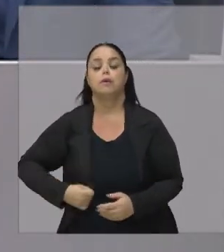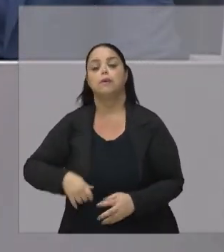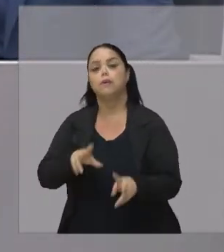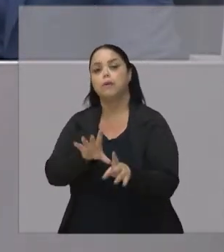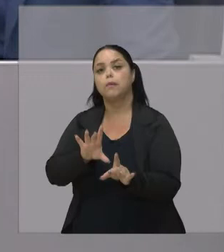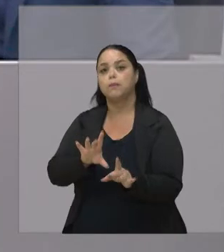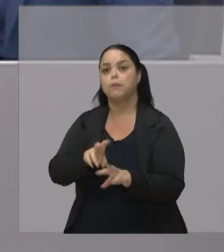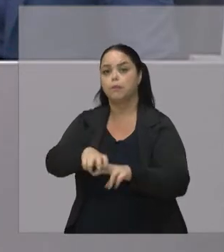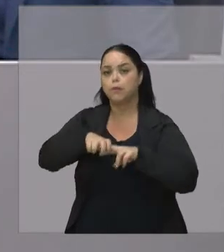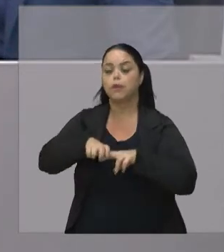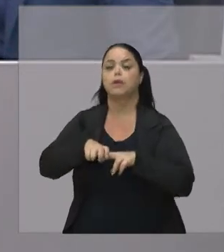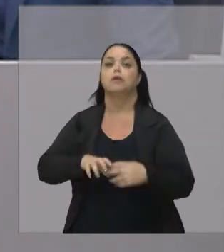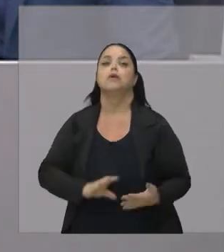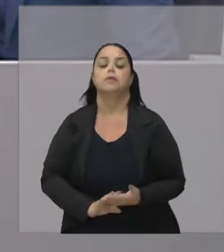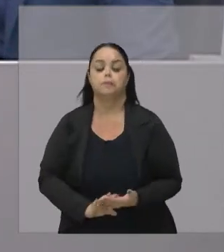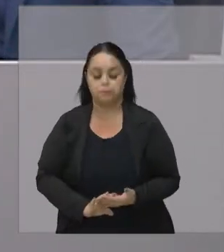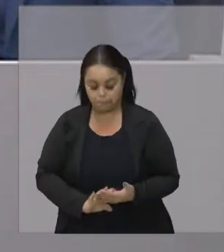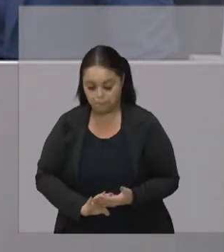Esse gancho